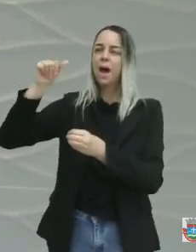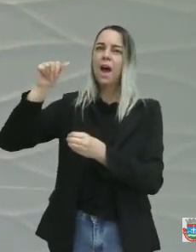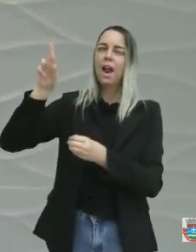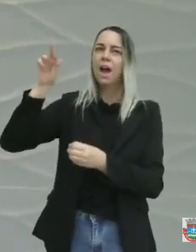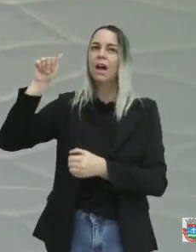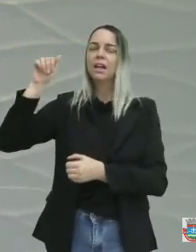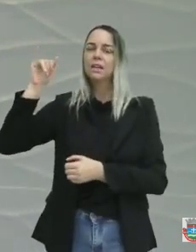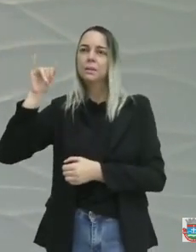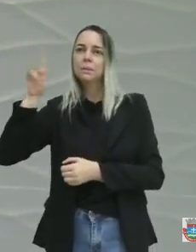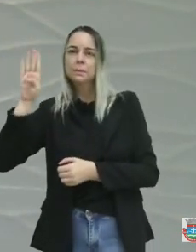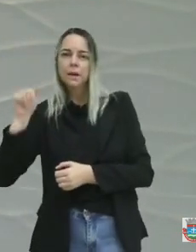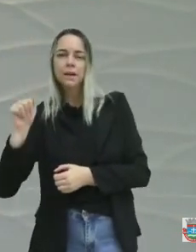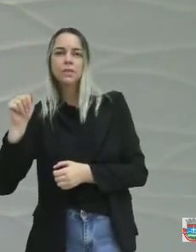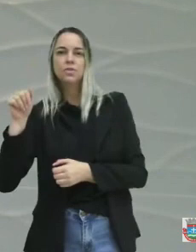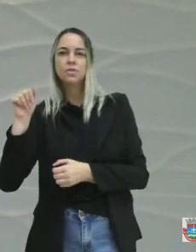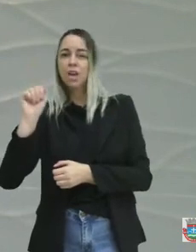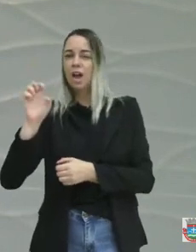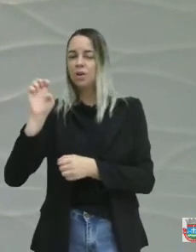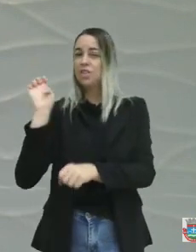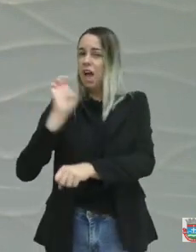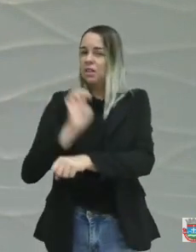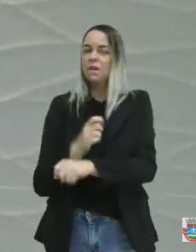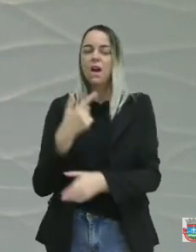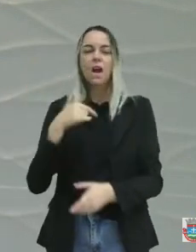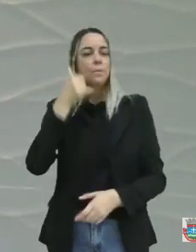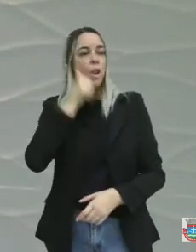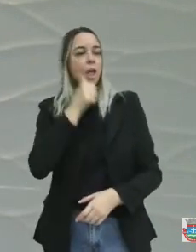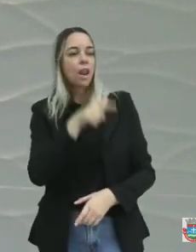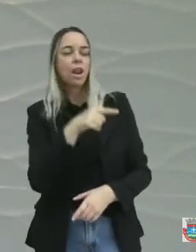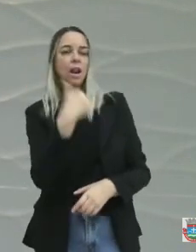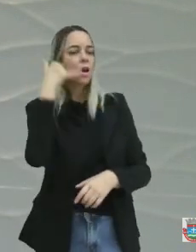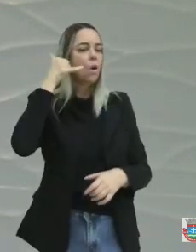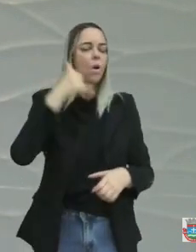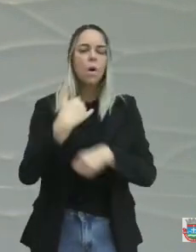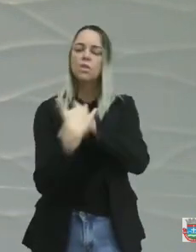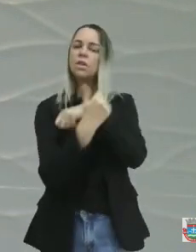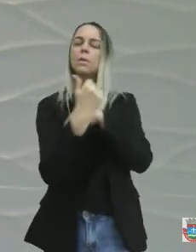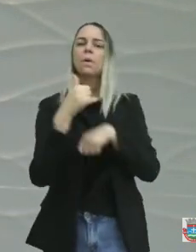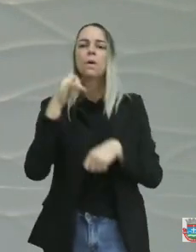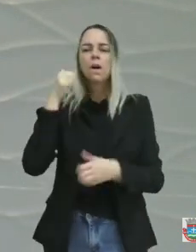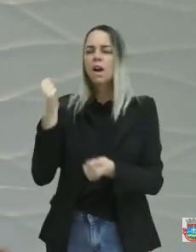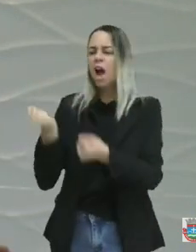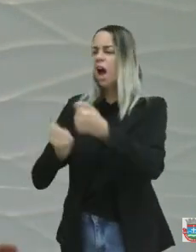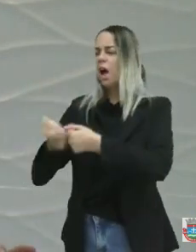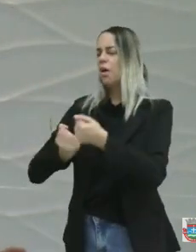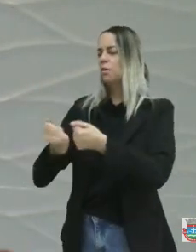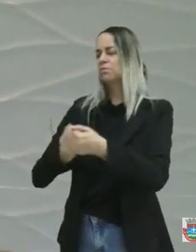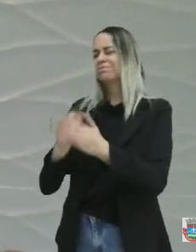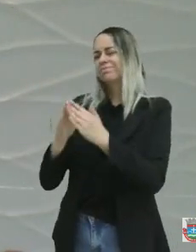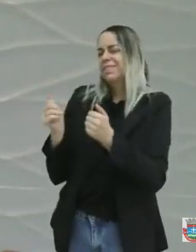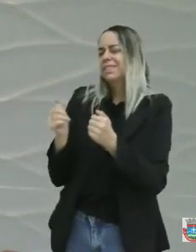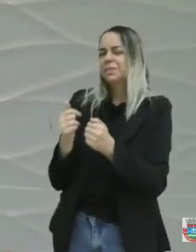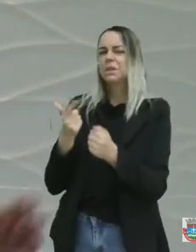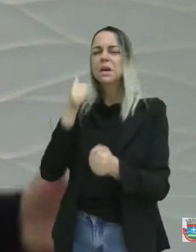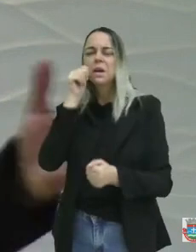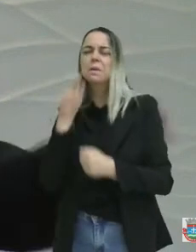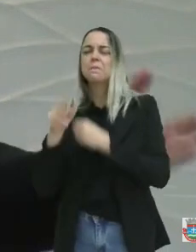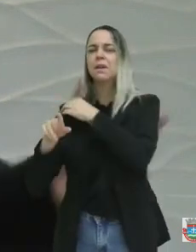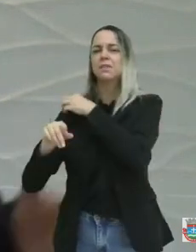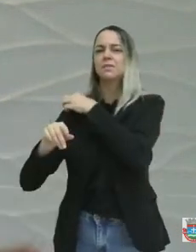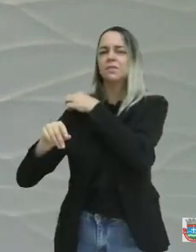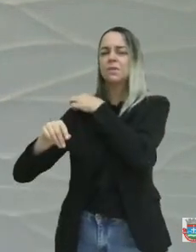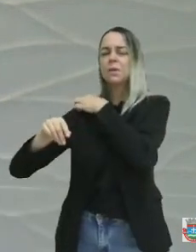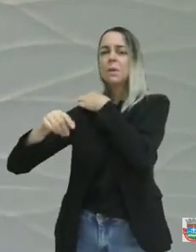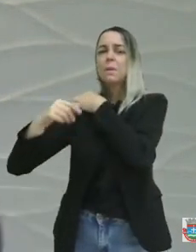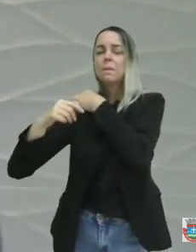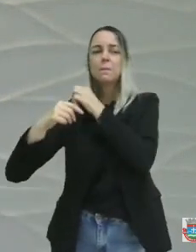senhora nos ligou, pedindo um carro para transferir, para levar a sua irmã. Para um hospital